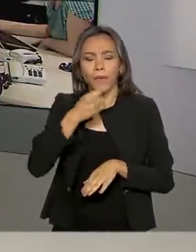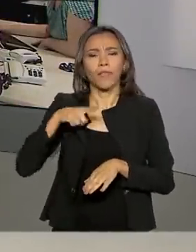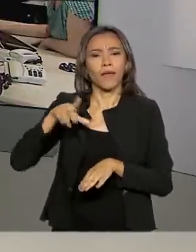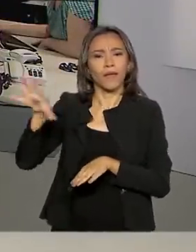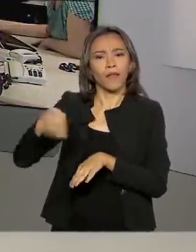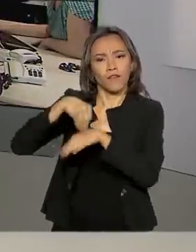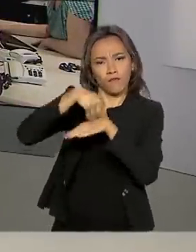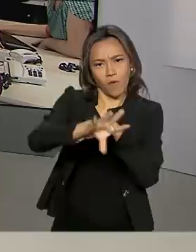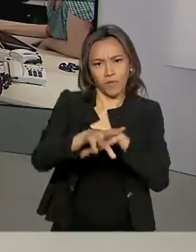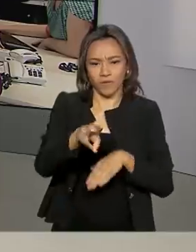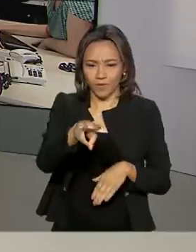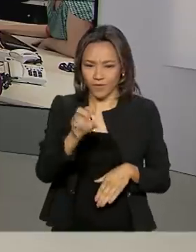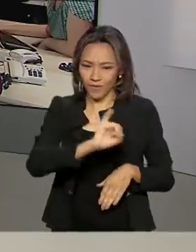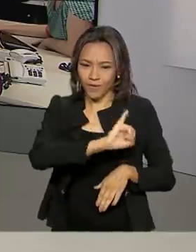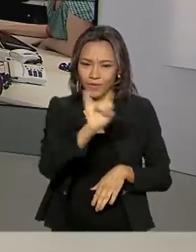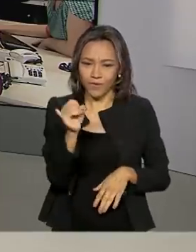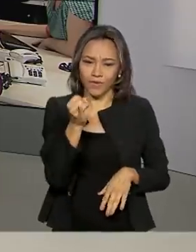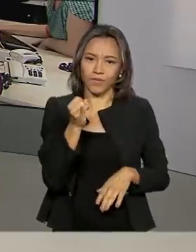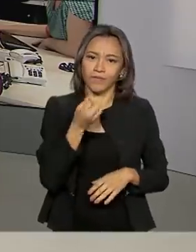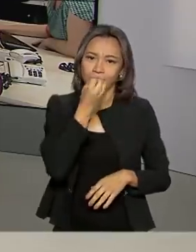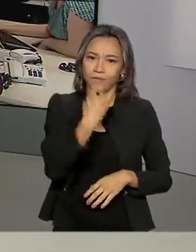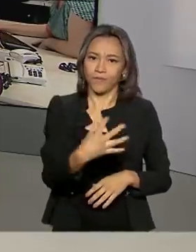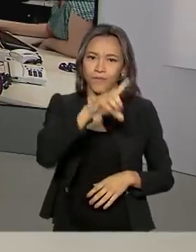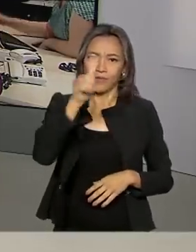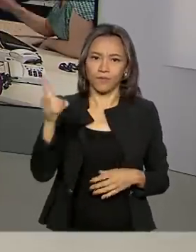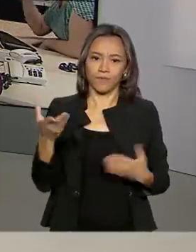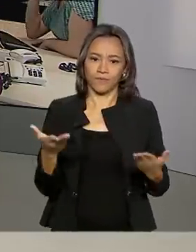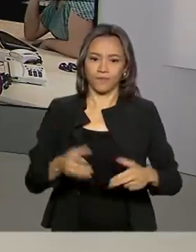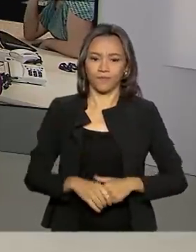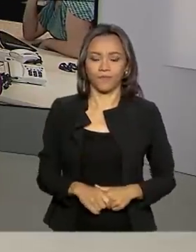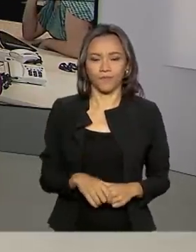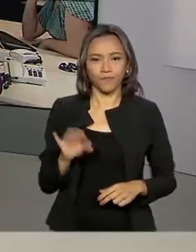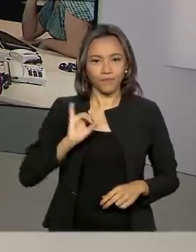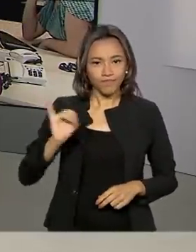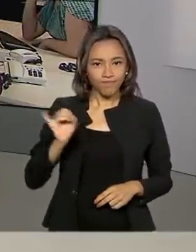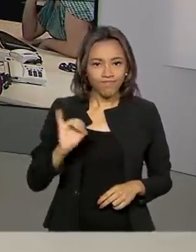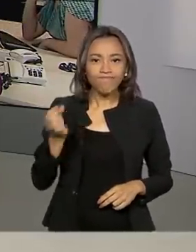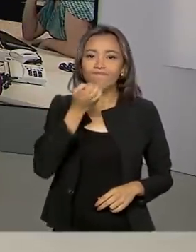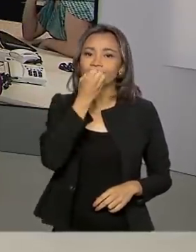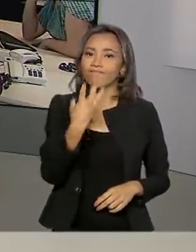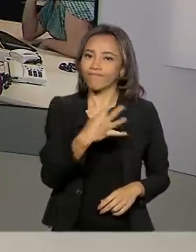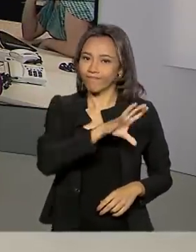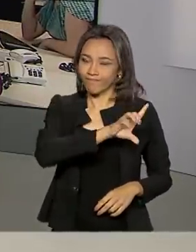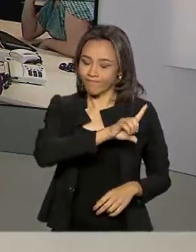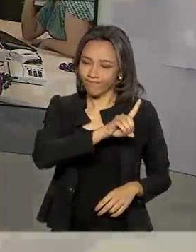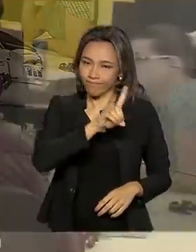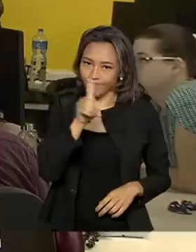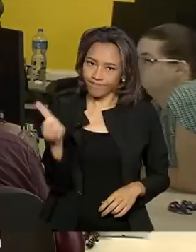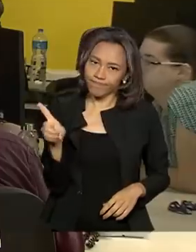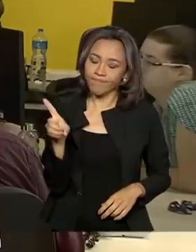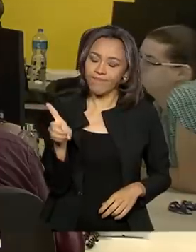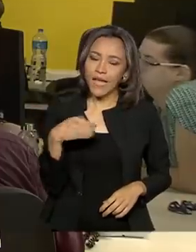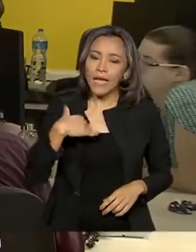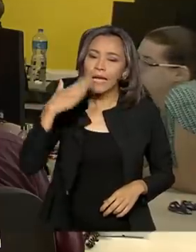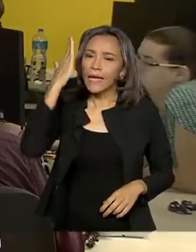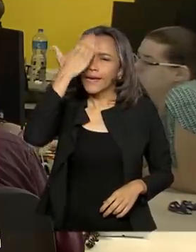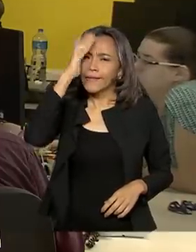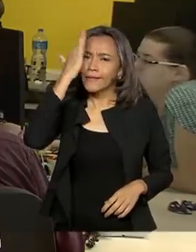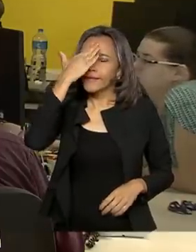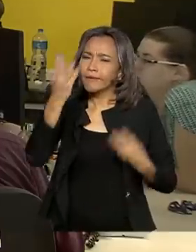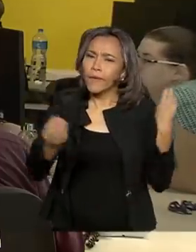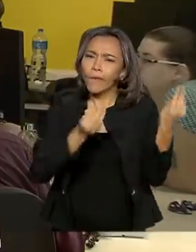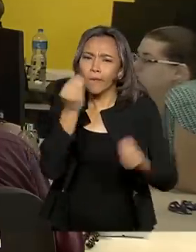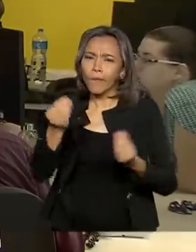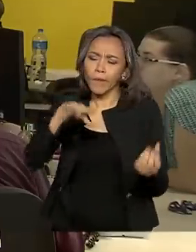informações para a gente. Oi, Tiago, bom dia. Oi, Renata, bom dia. Para a gente entender melhor, a tabela da Agência